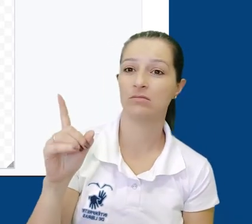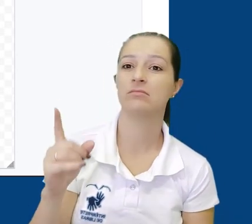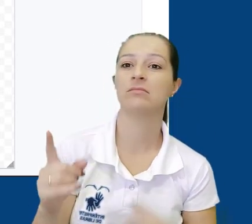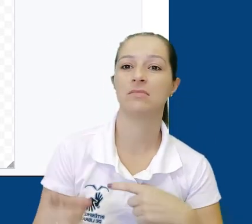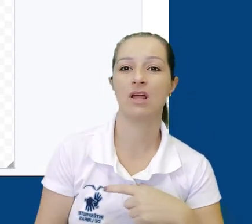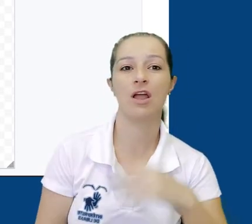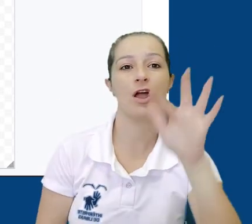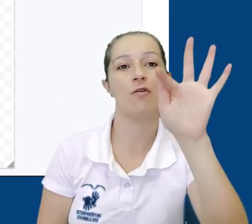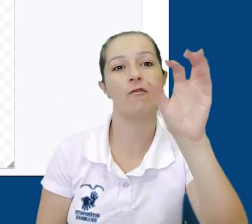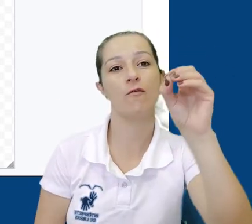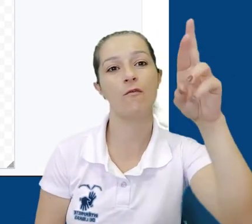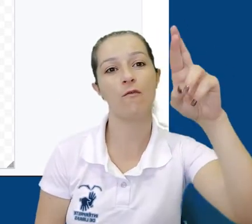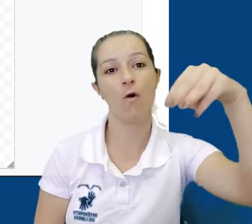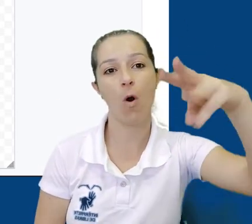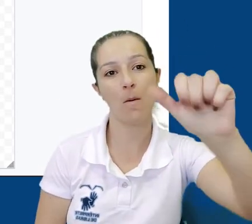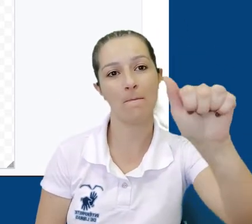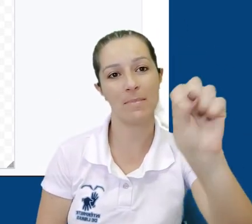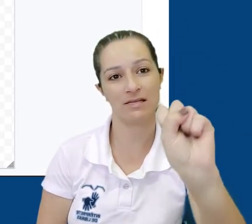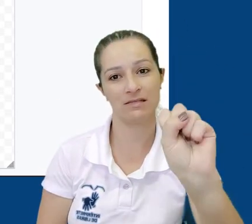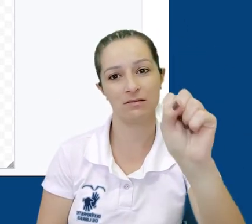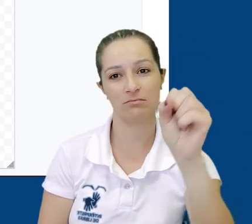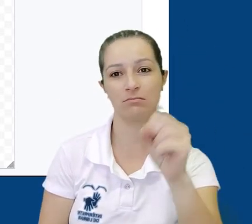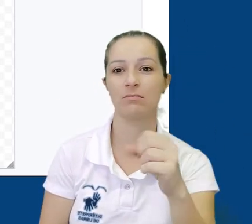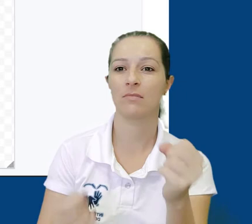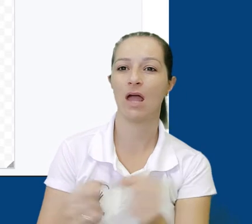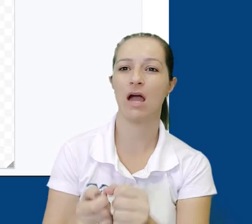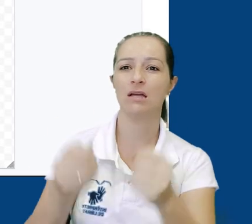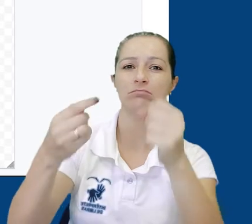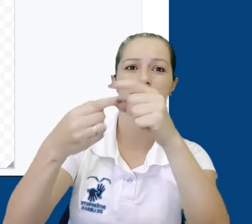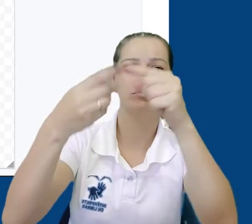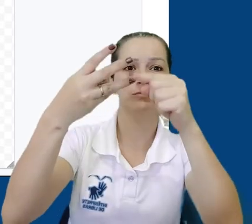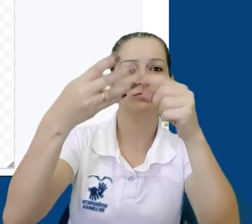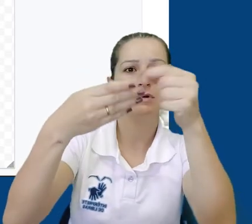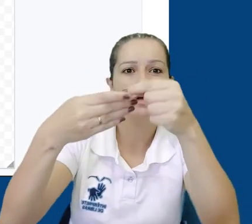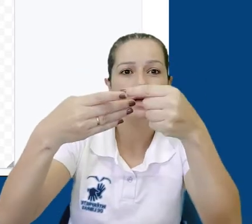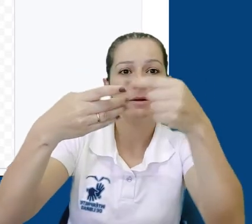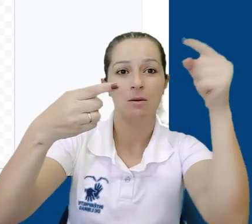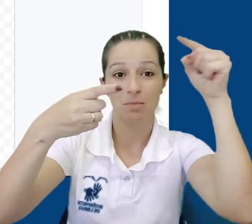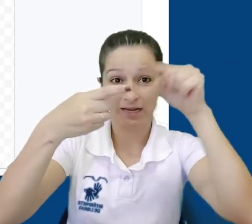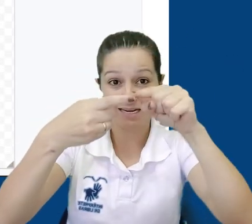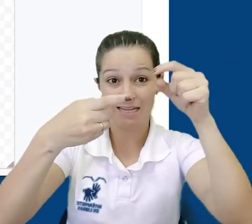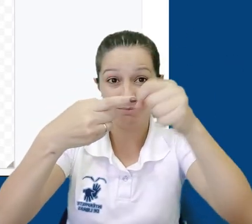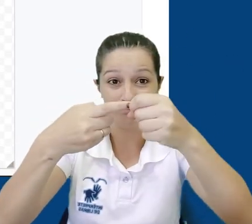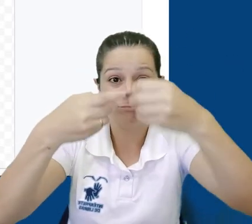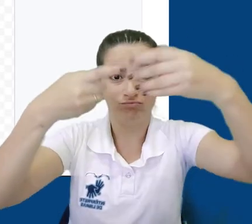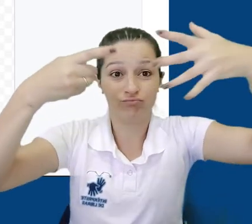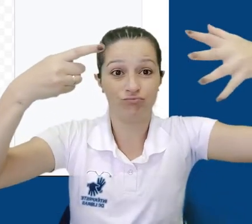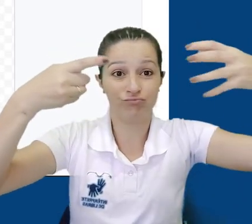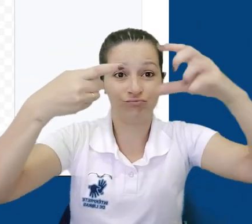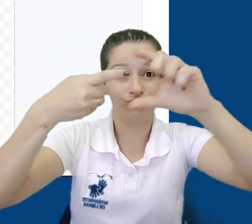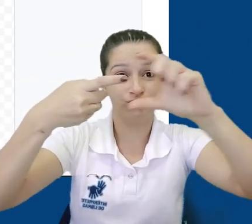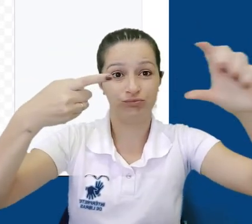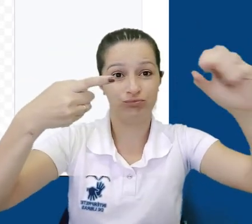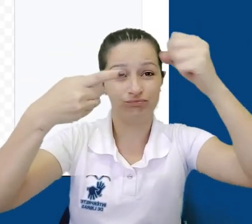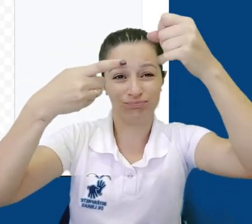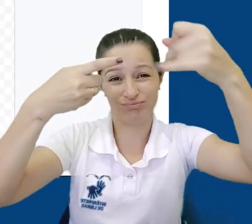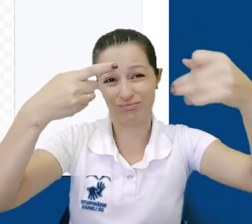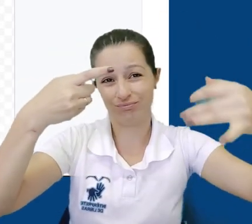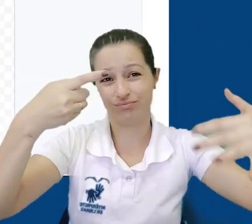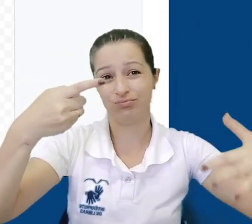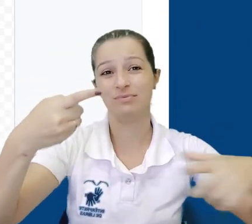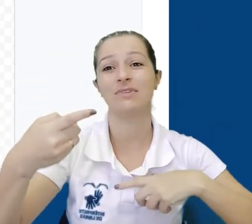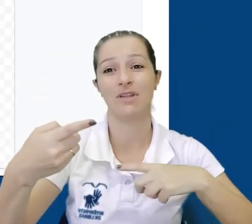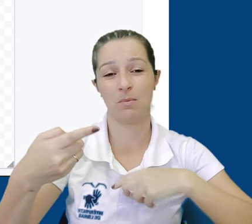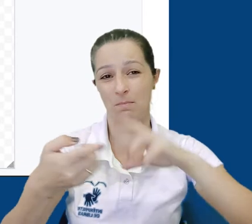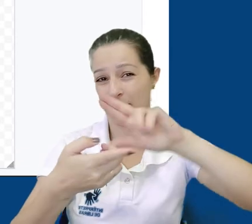Ao clicar, abrimos uma aba que nos permite escolher se iremos utilizar formas diversas, setas, balões de textos